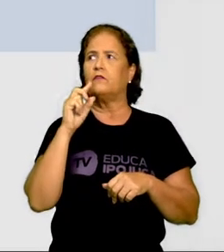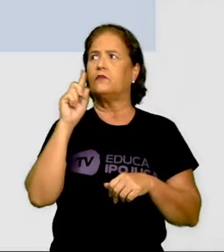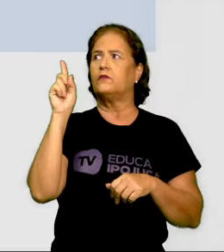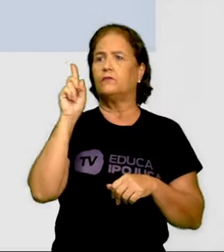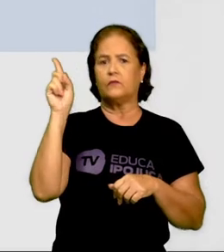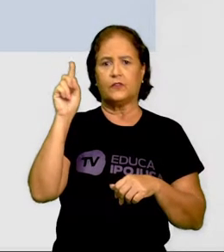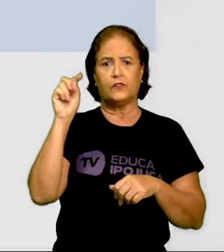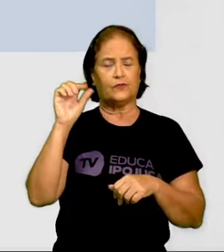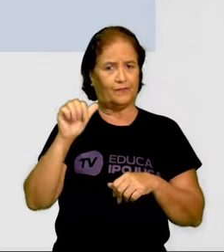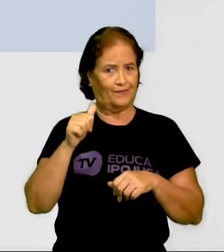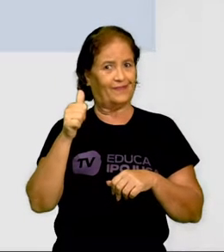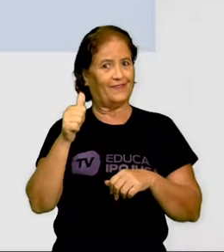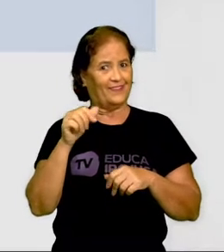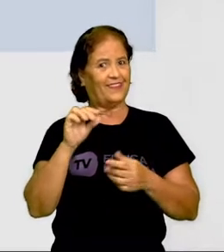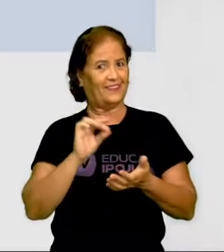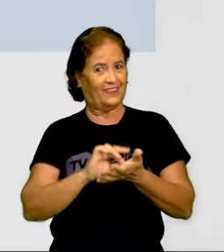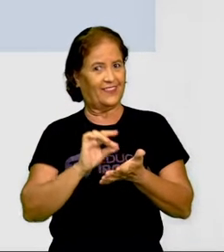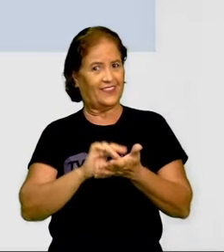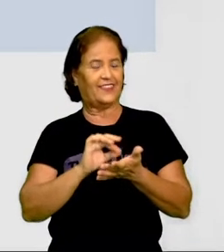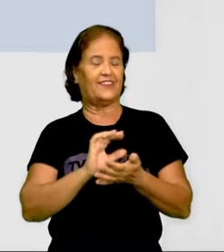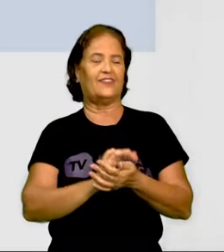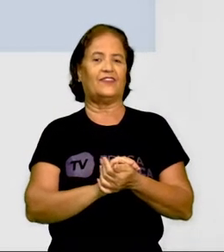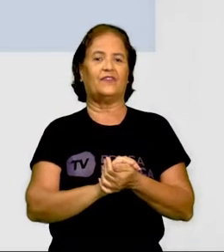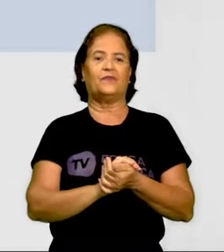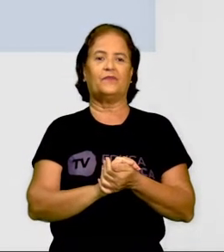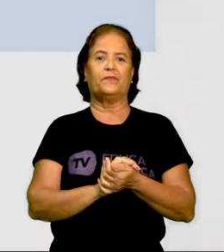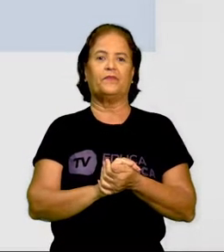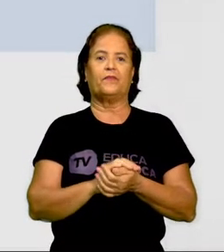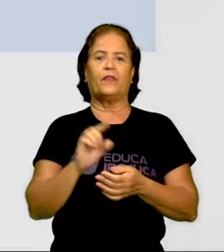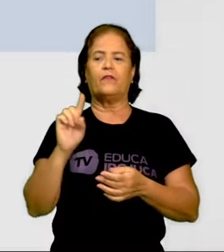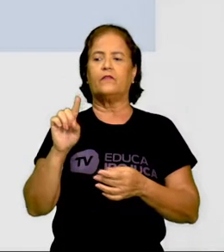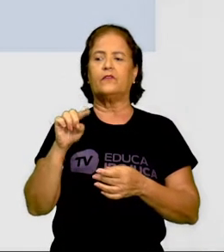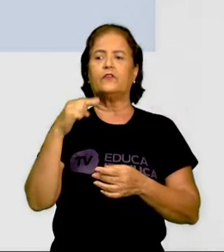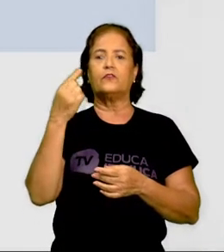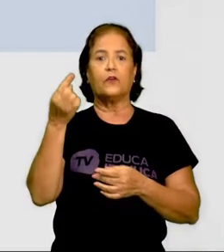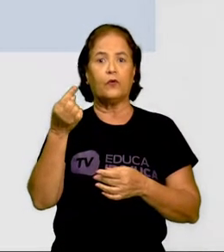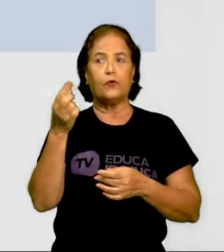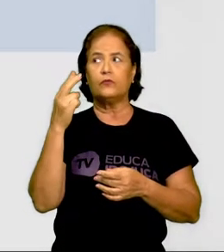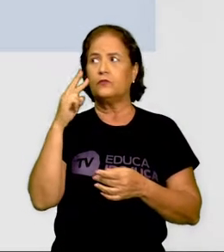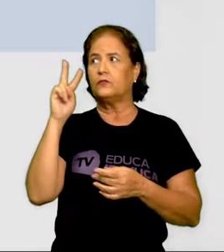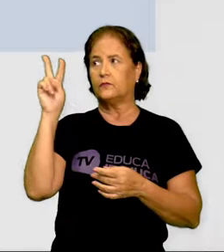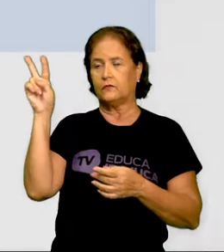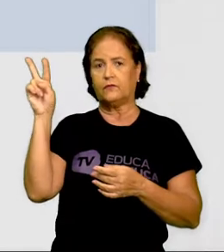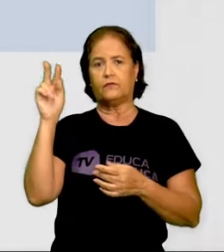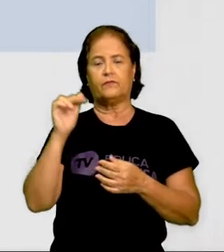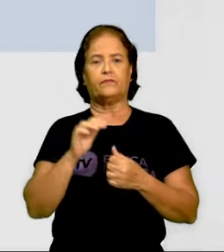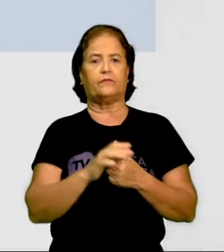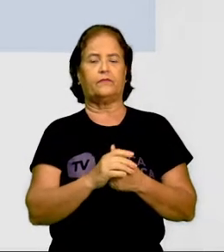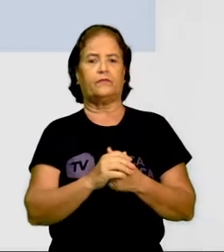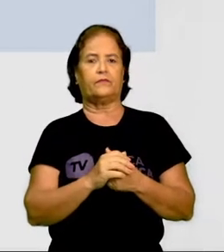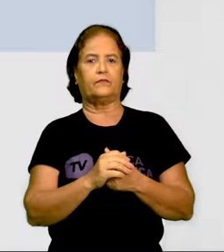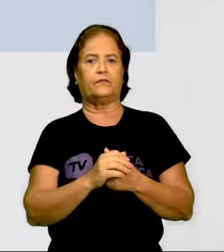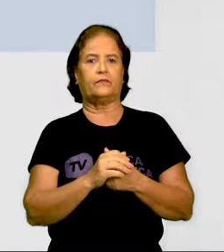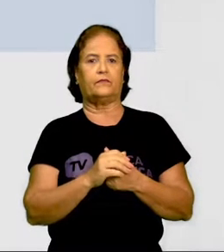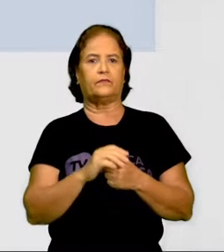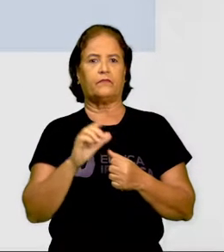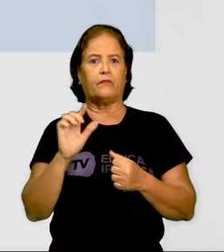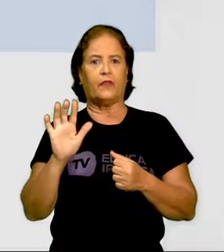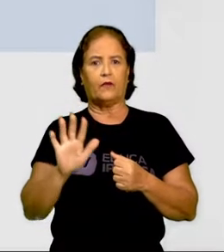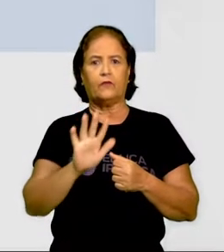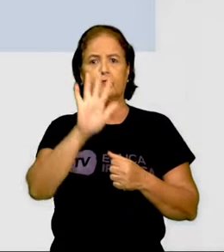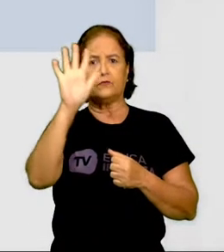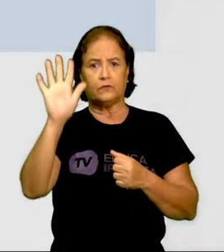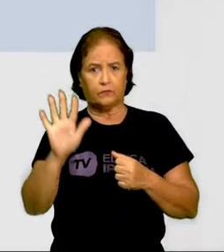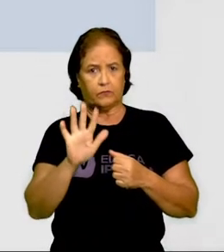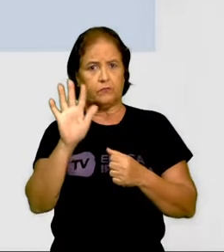Bom, vamos observar esta outra imagem aqui. Nesta outra